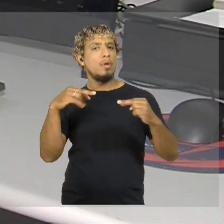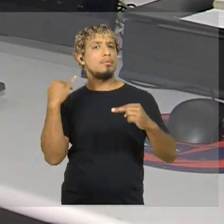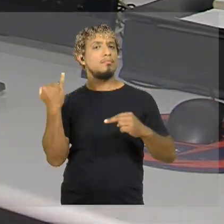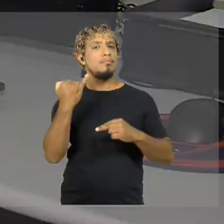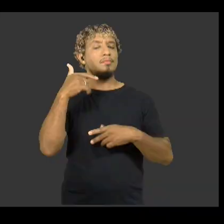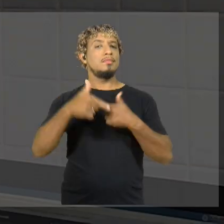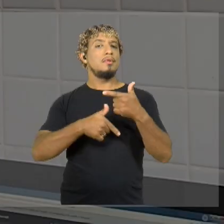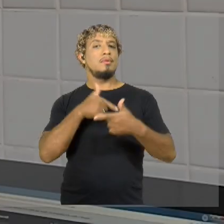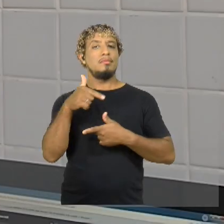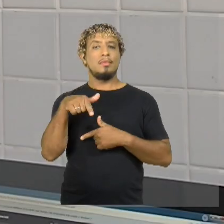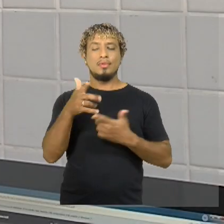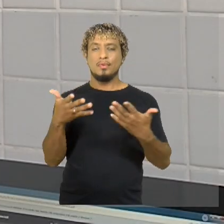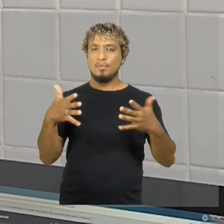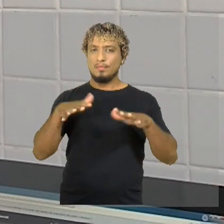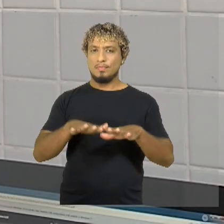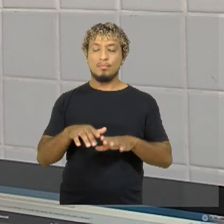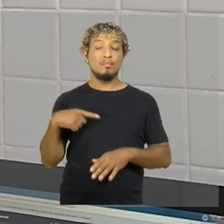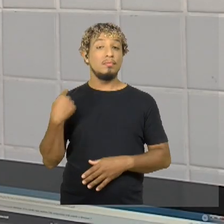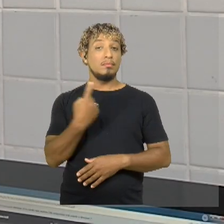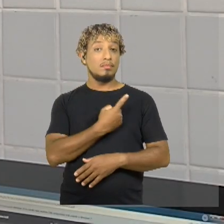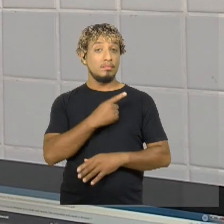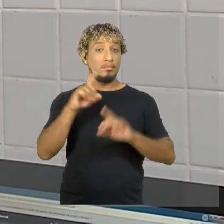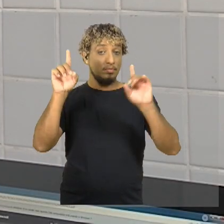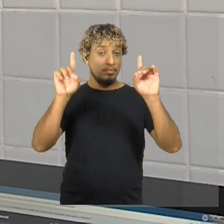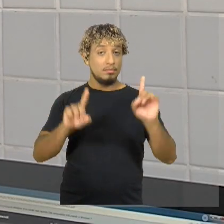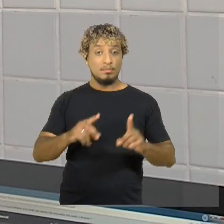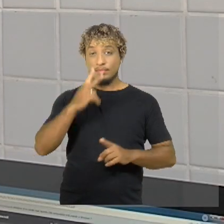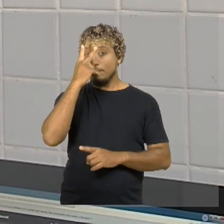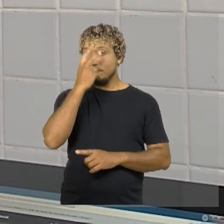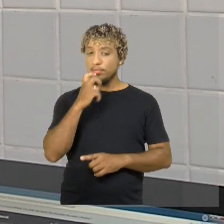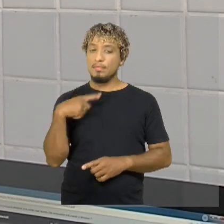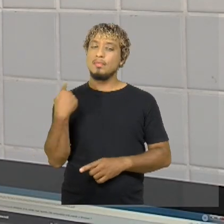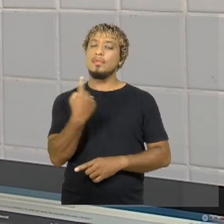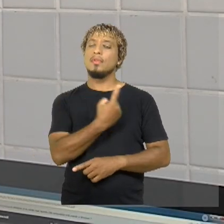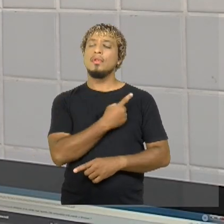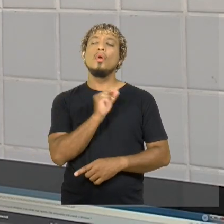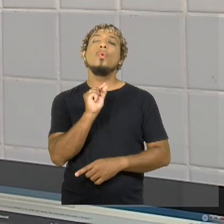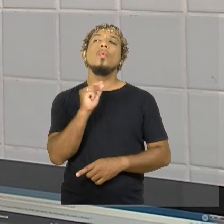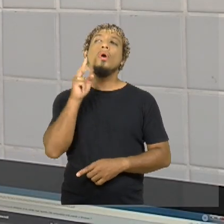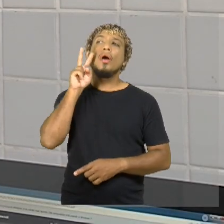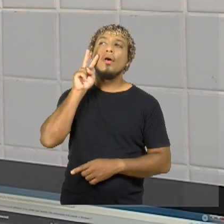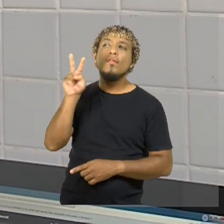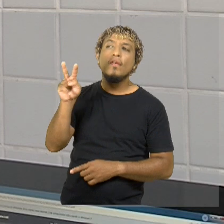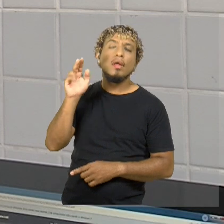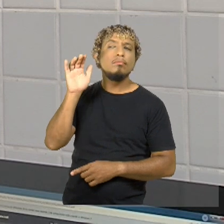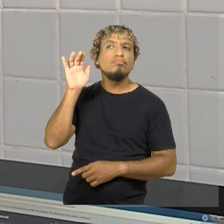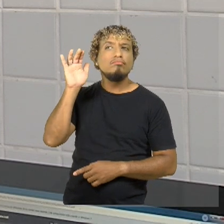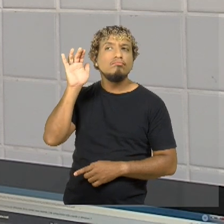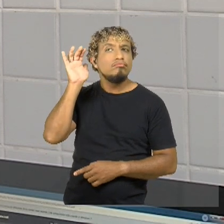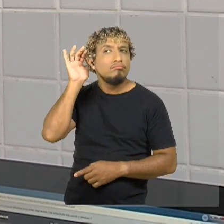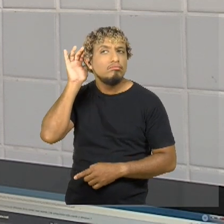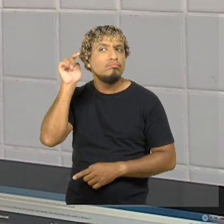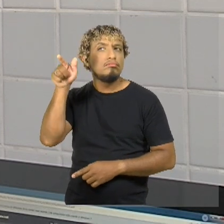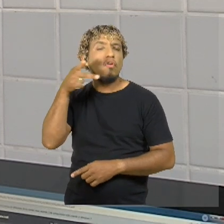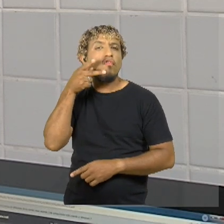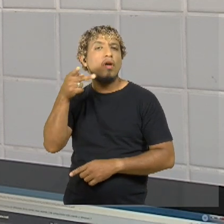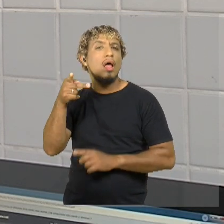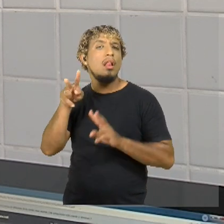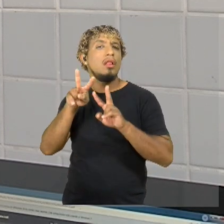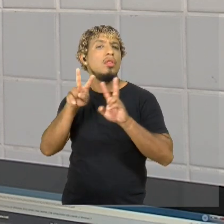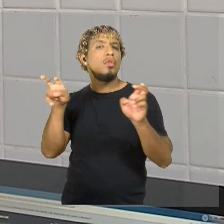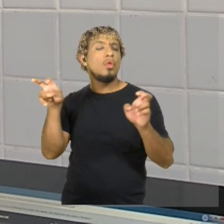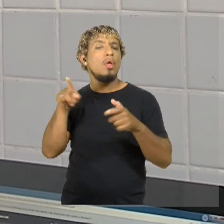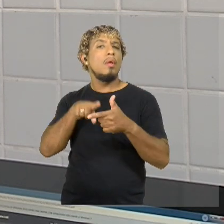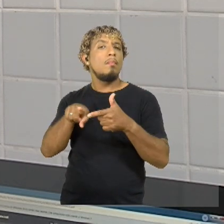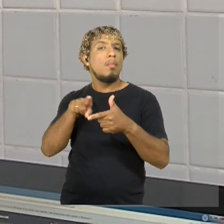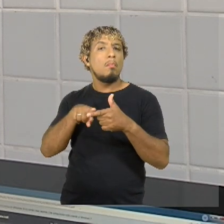trabalho de inclusão. Nós, enquanto pessoas com deficiência visual, a gente geralmente vem falar sobre os azulejos, né, do centro histórico. Mas,